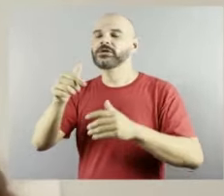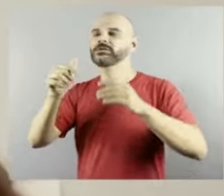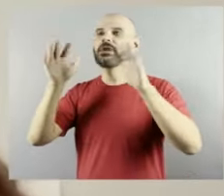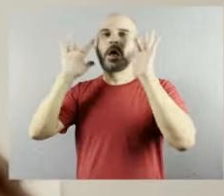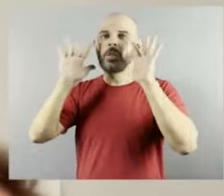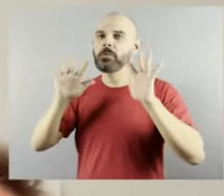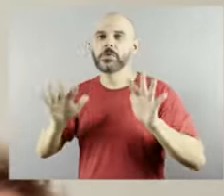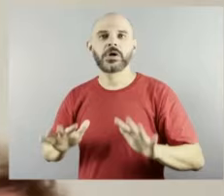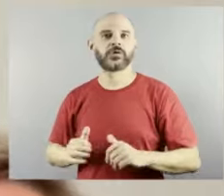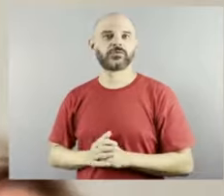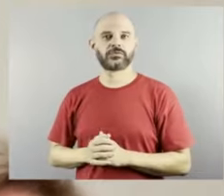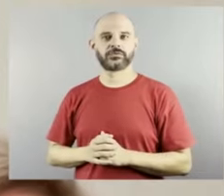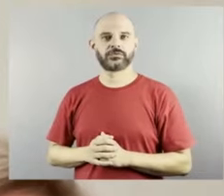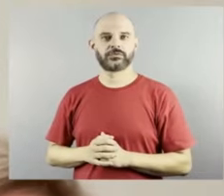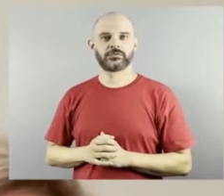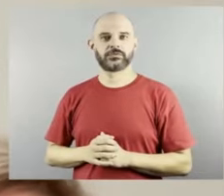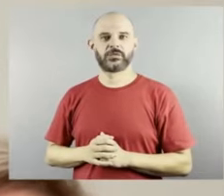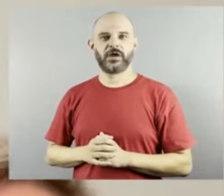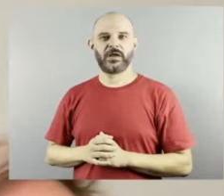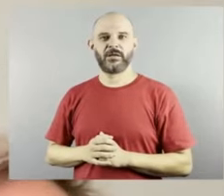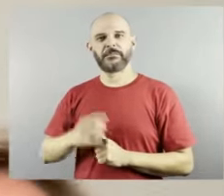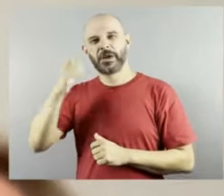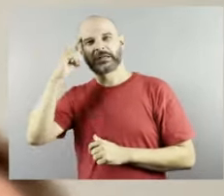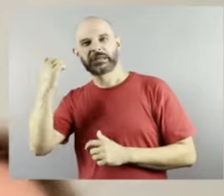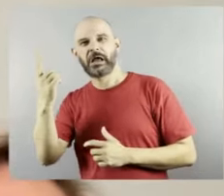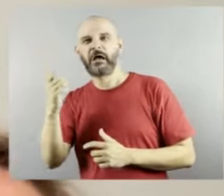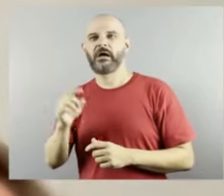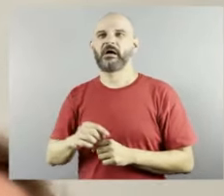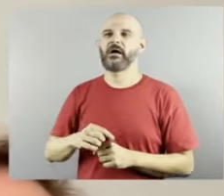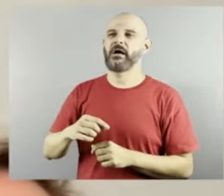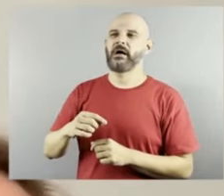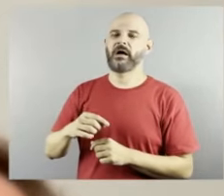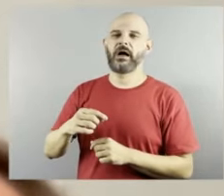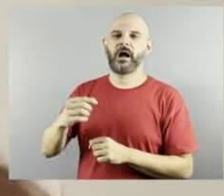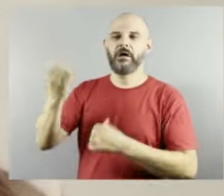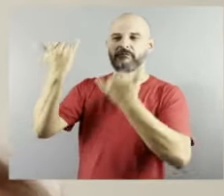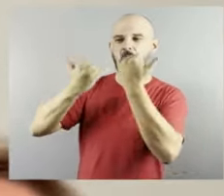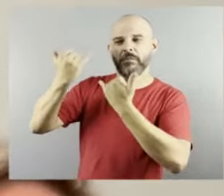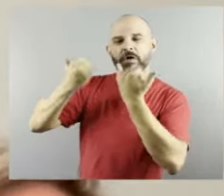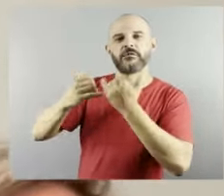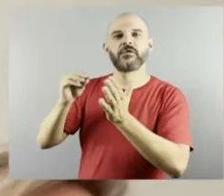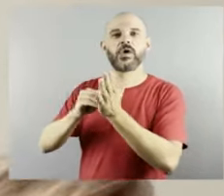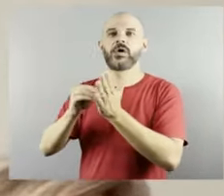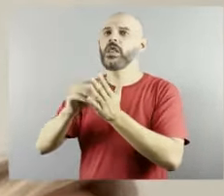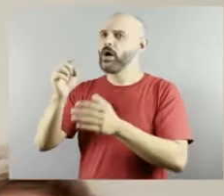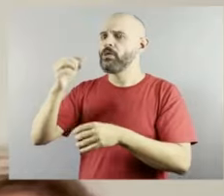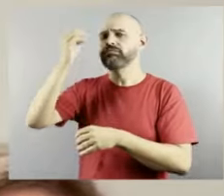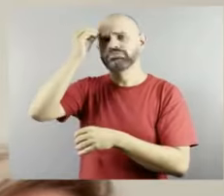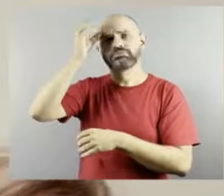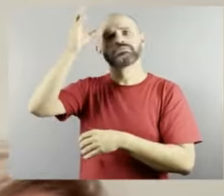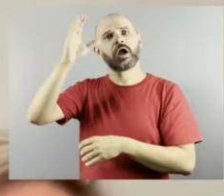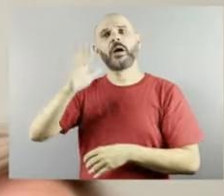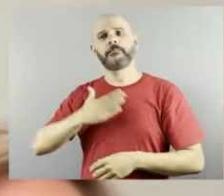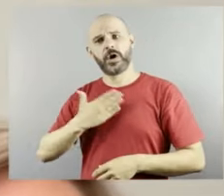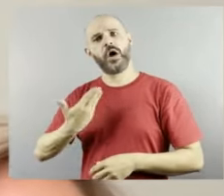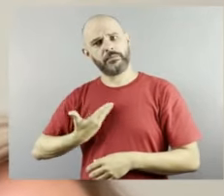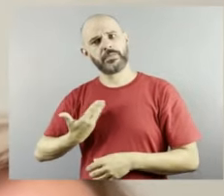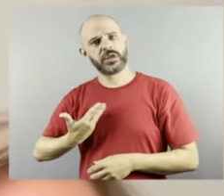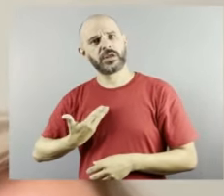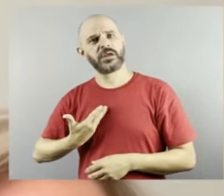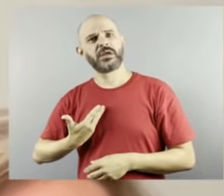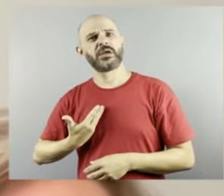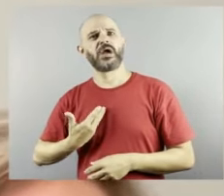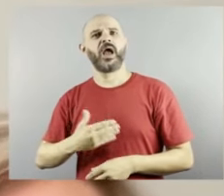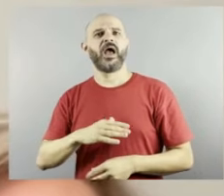é isso e aquilo não ele vai crescer ele vai saber ah meu amiguinho era isso era chato naquilo era legal naquilo isso é isso